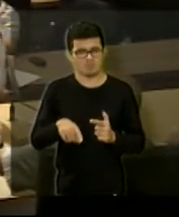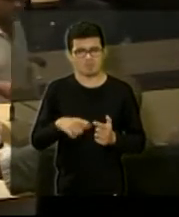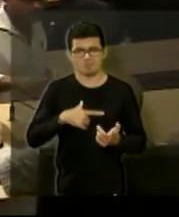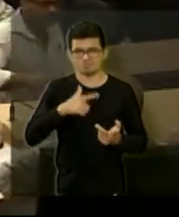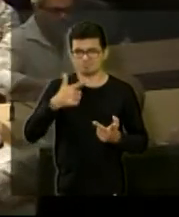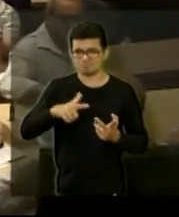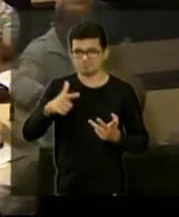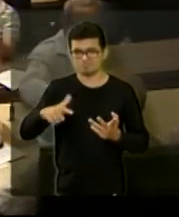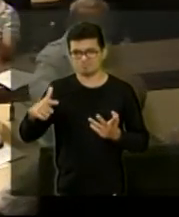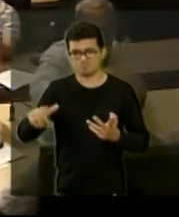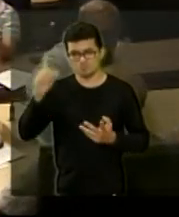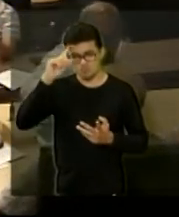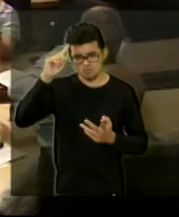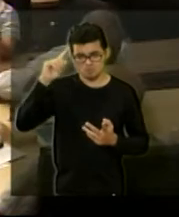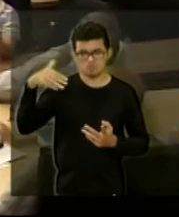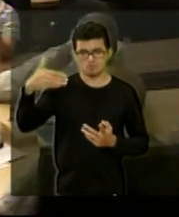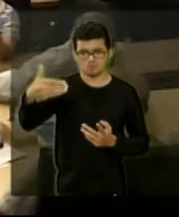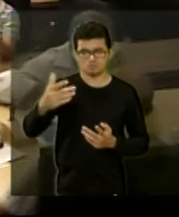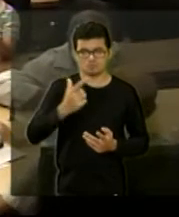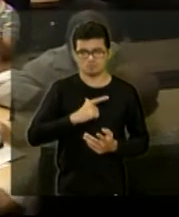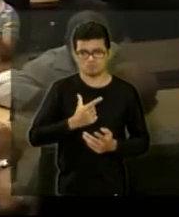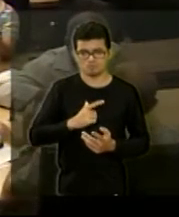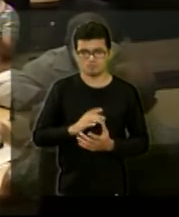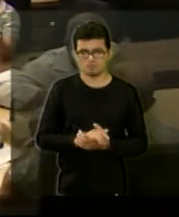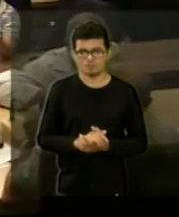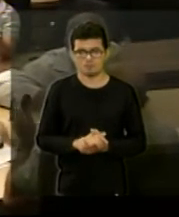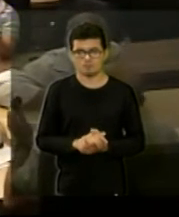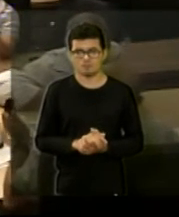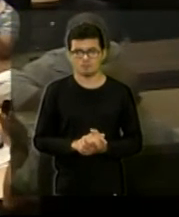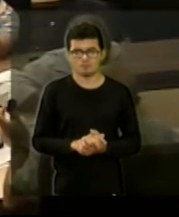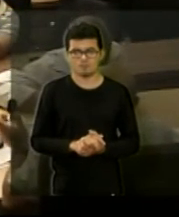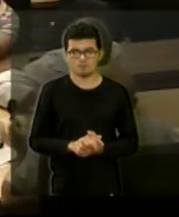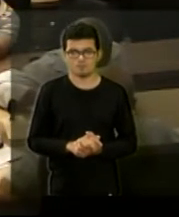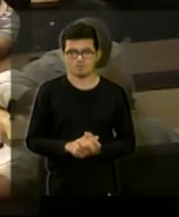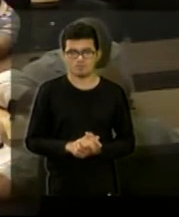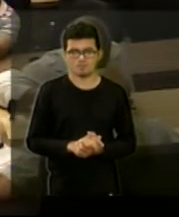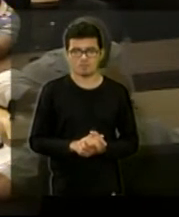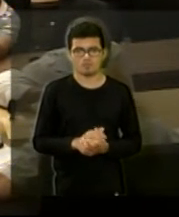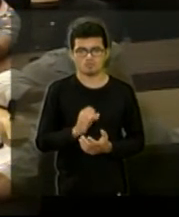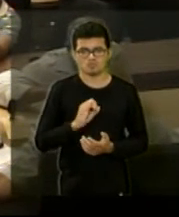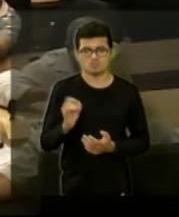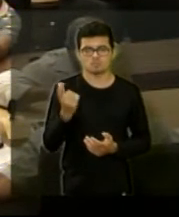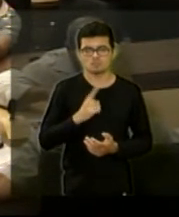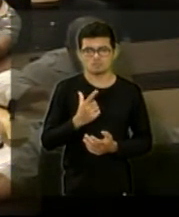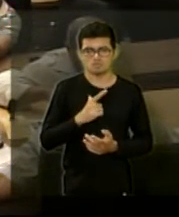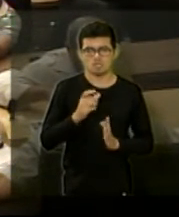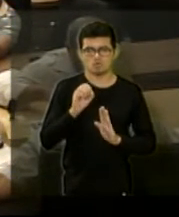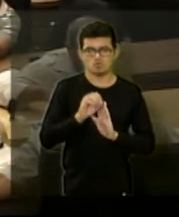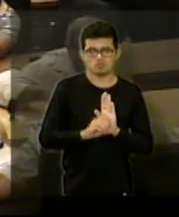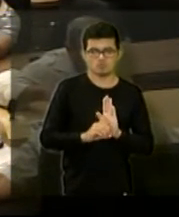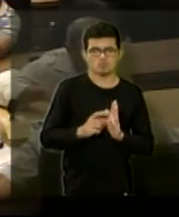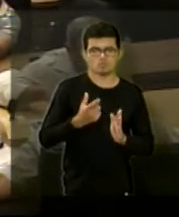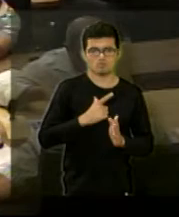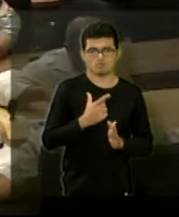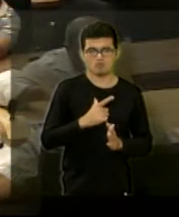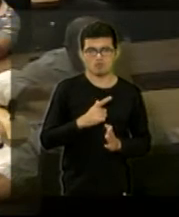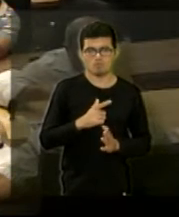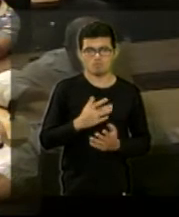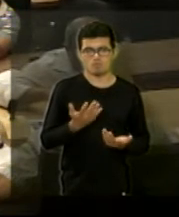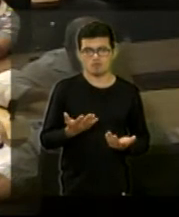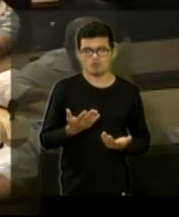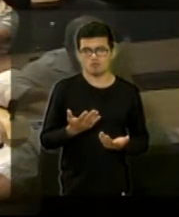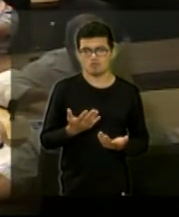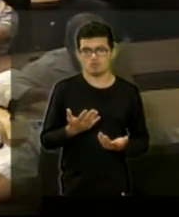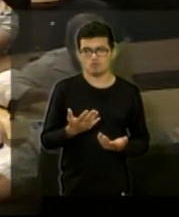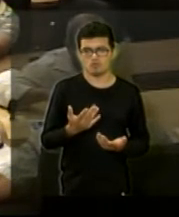todos os dias toda hora por aí tem vazamento então se há uma previsão no orçamento para sei lá de